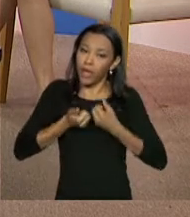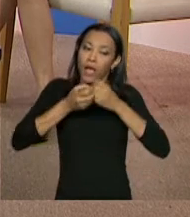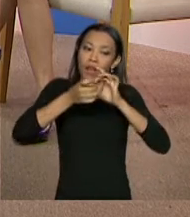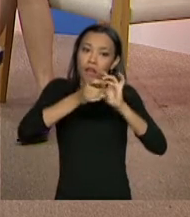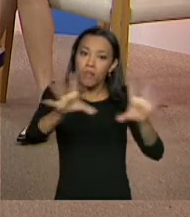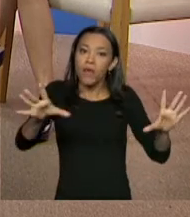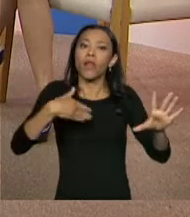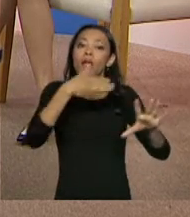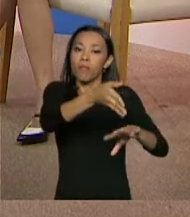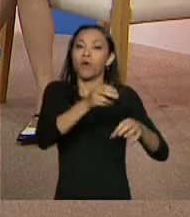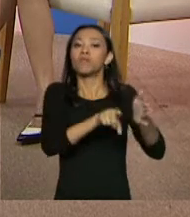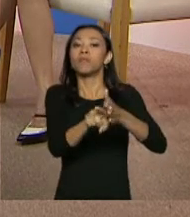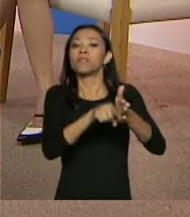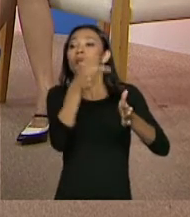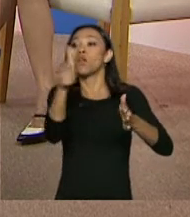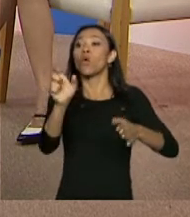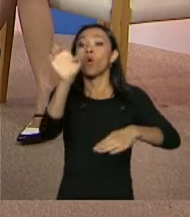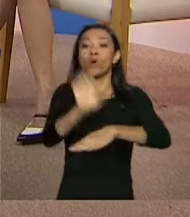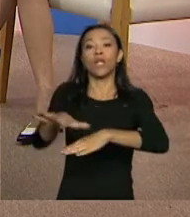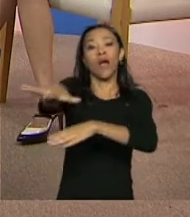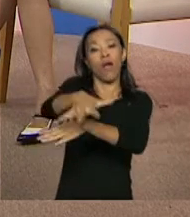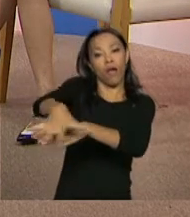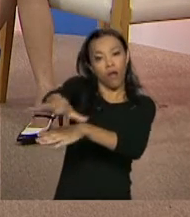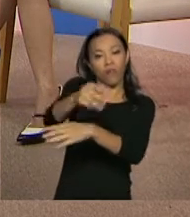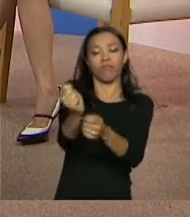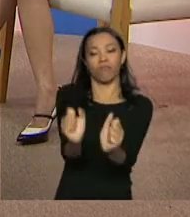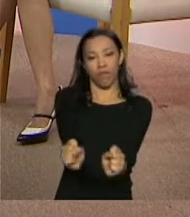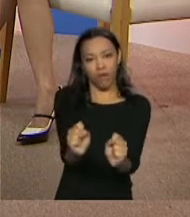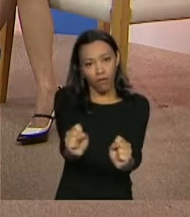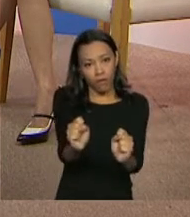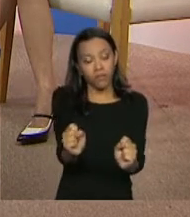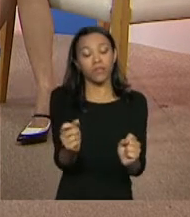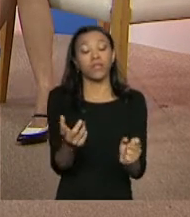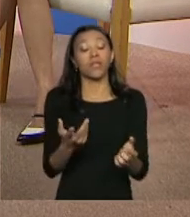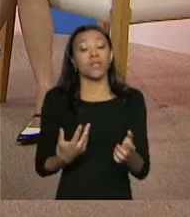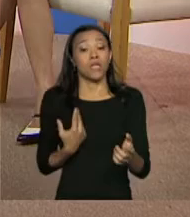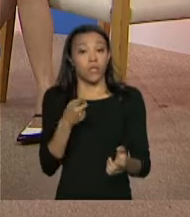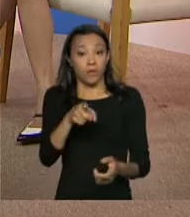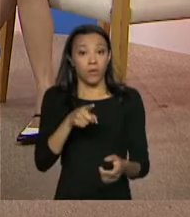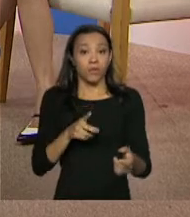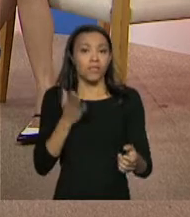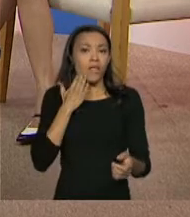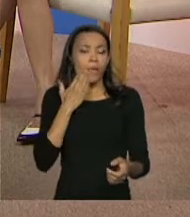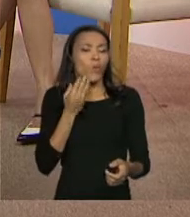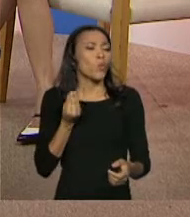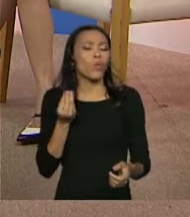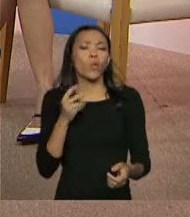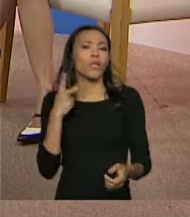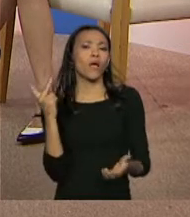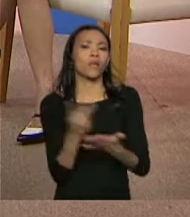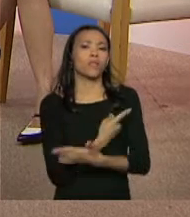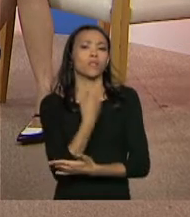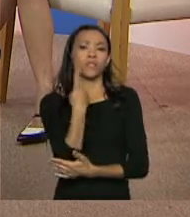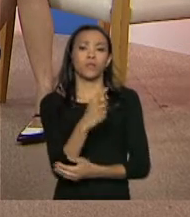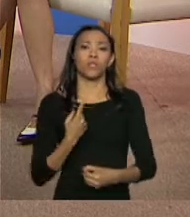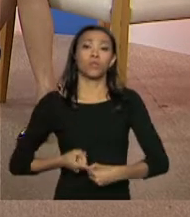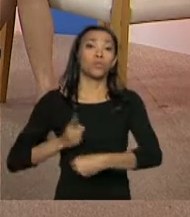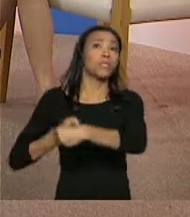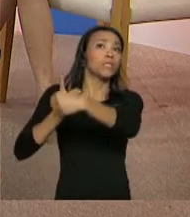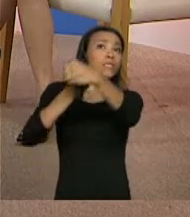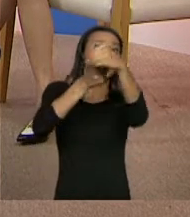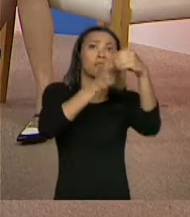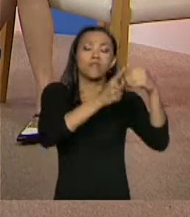municípios têm a curiosidade de saber como é que está o seu município, em relação a todos os municípios em volta,